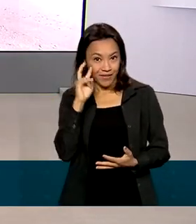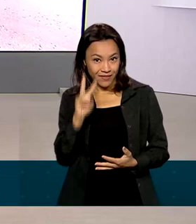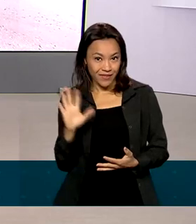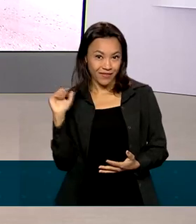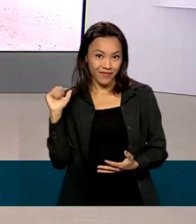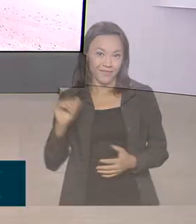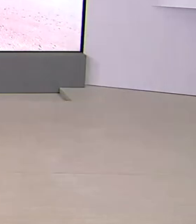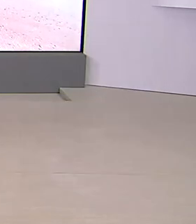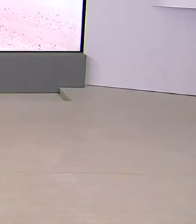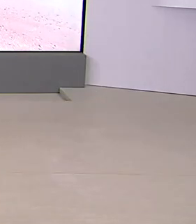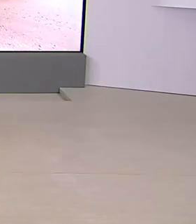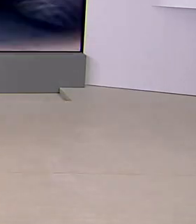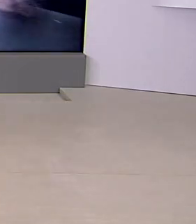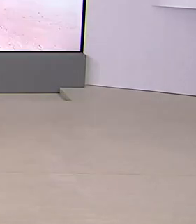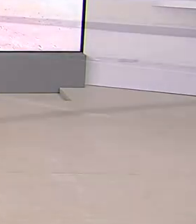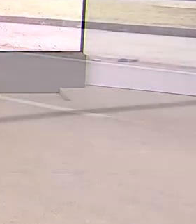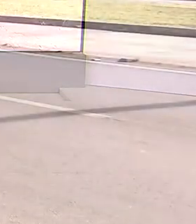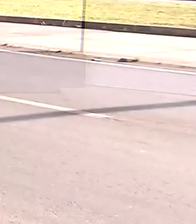Até lá!